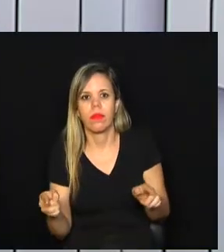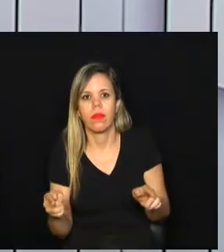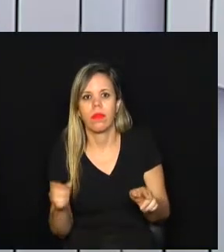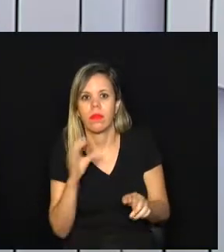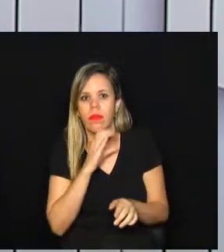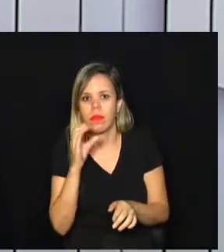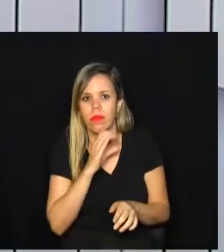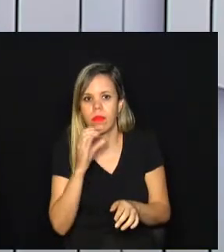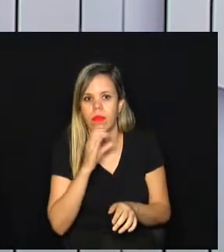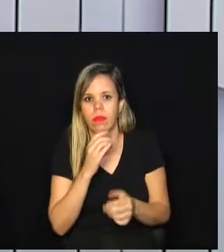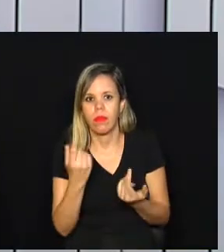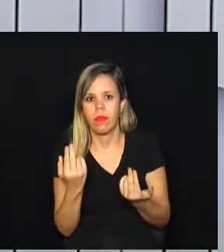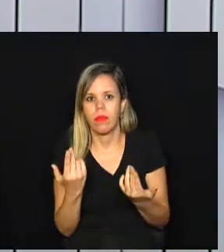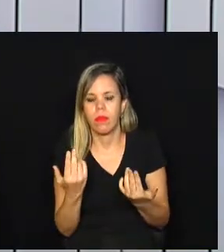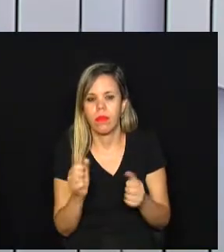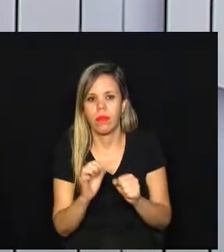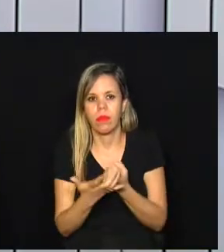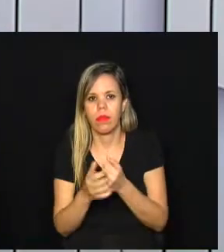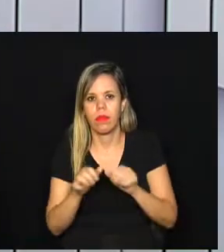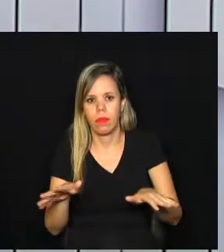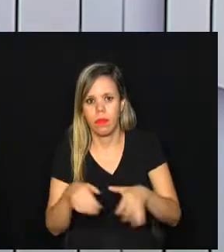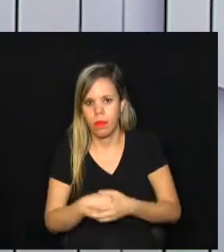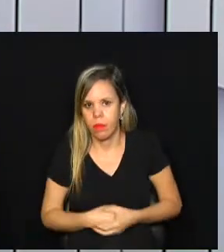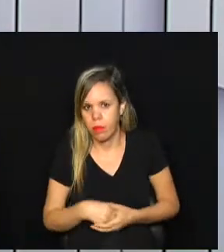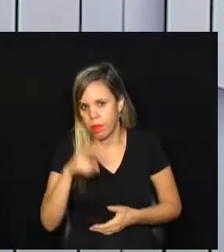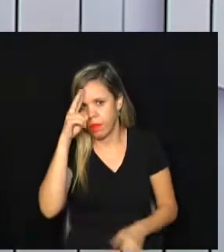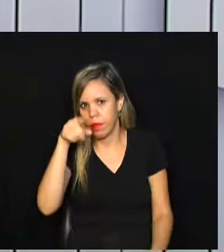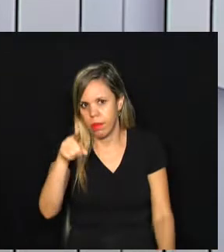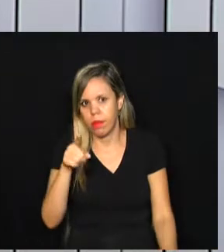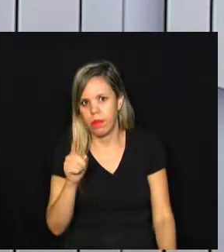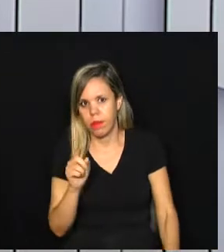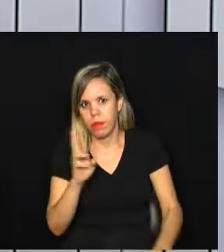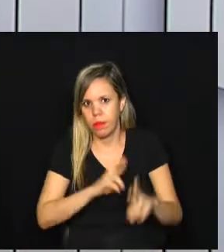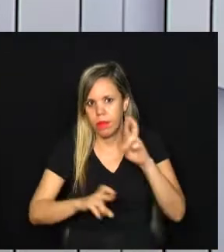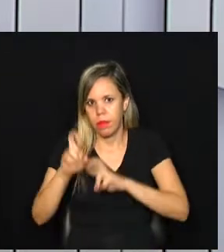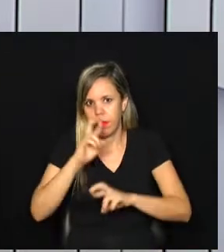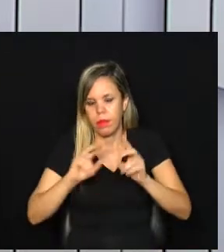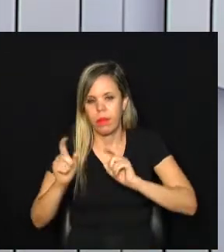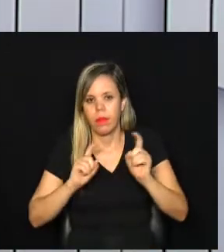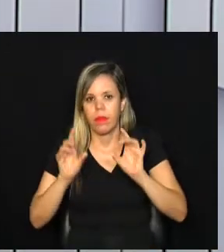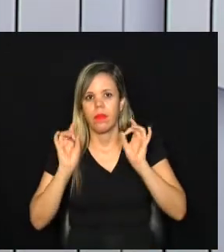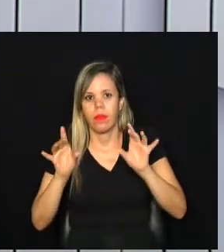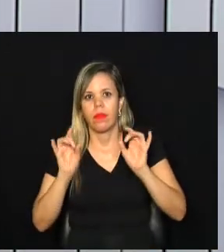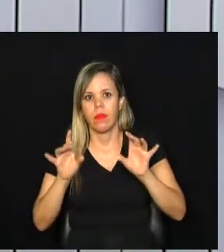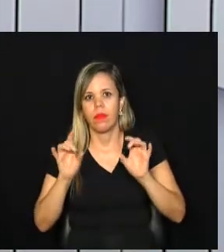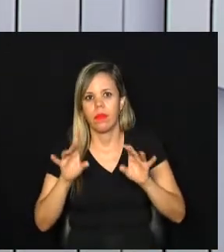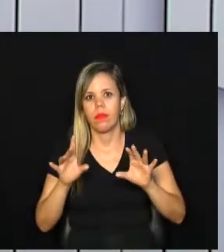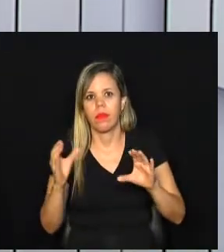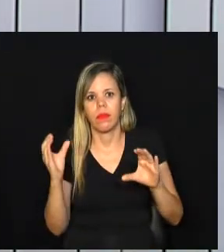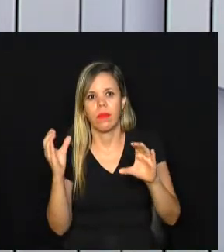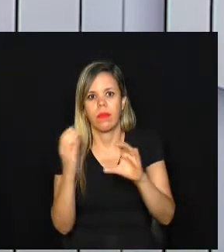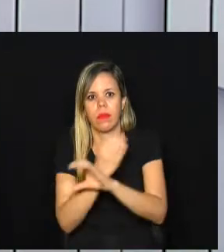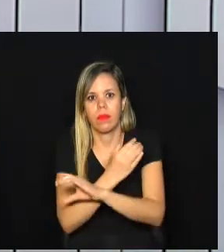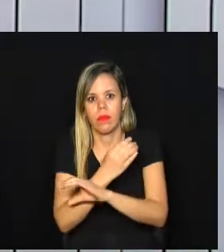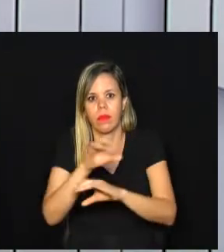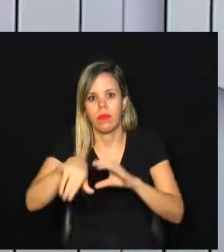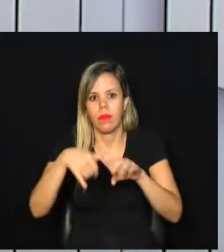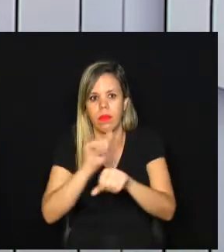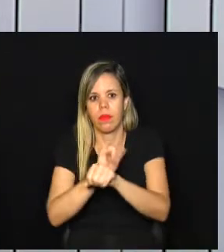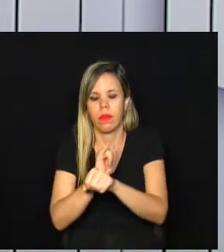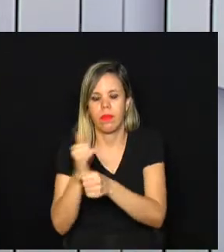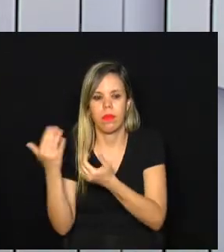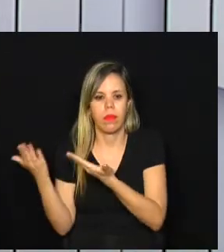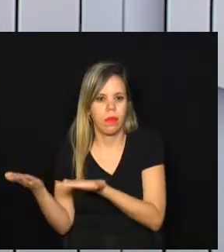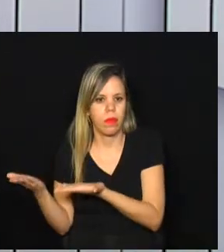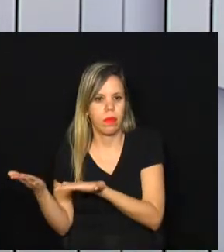emergência, como a pandemia. Lembrando que você pode rever a reunião extraordinária na íntegra pelo site